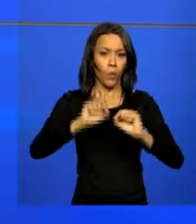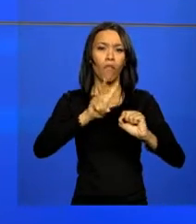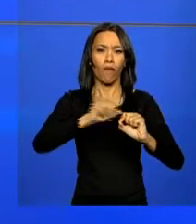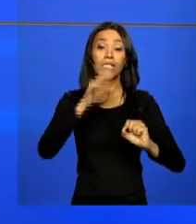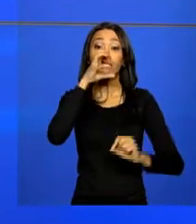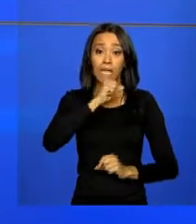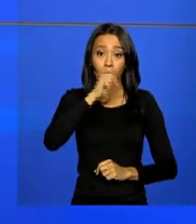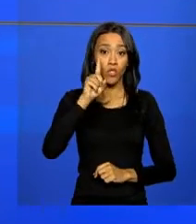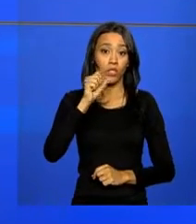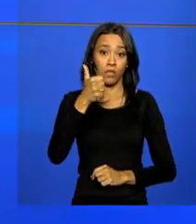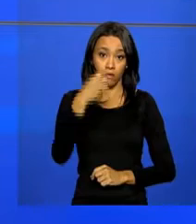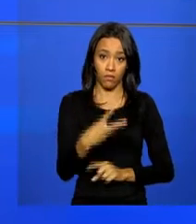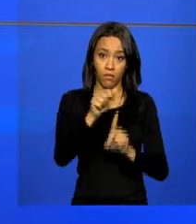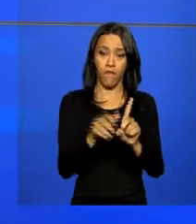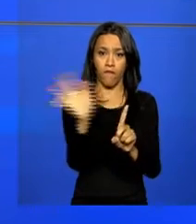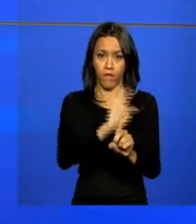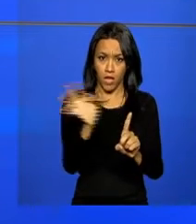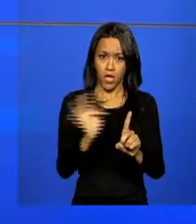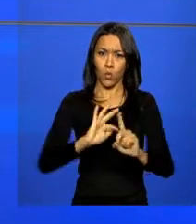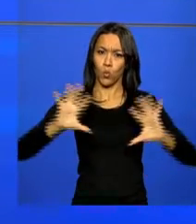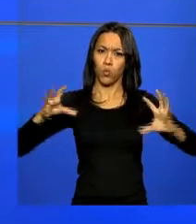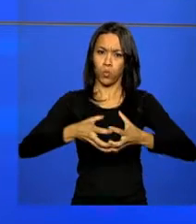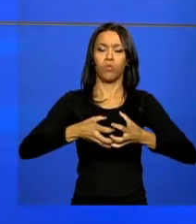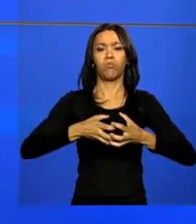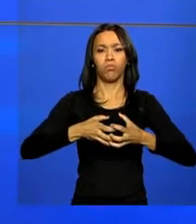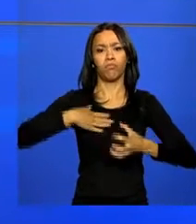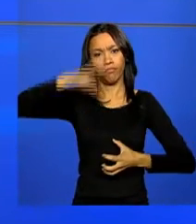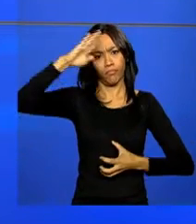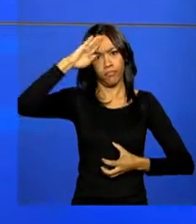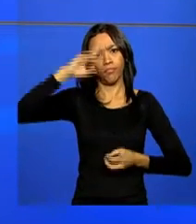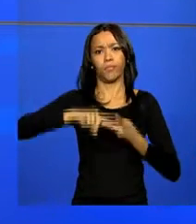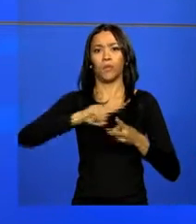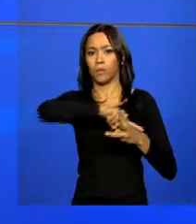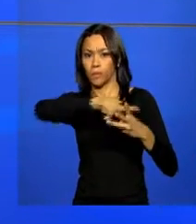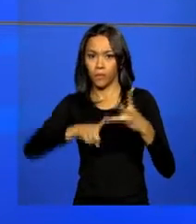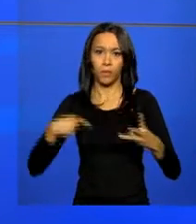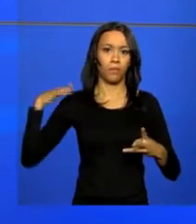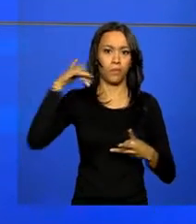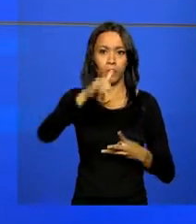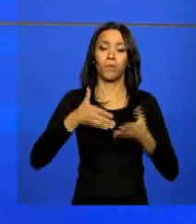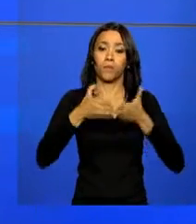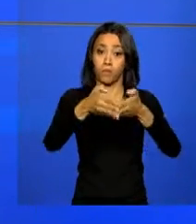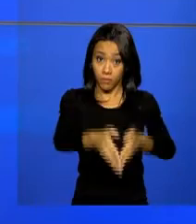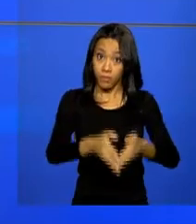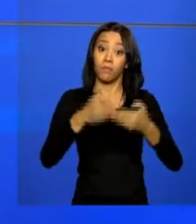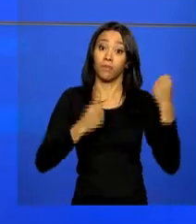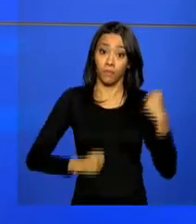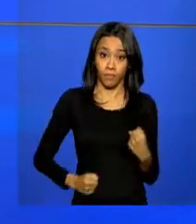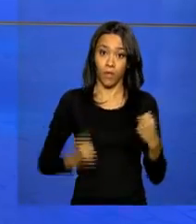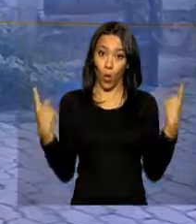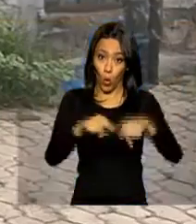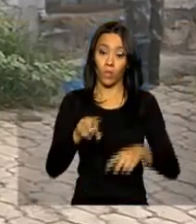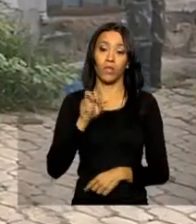receber no sábado, dia 13 de fevereiro, a Força-Tarefa, formada pelo Exército Marinha e Aeronáutica, para combater o mosquito Aedes aegypti.